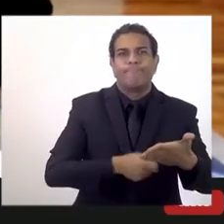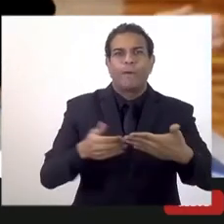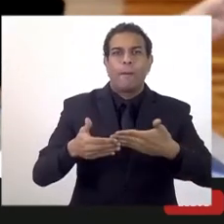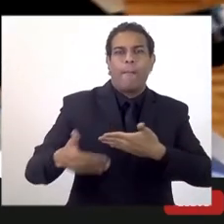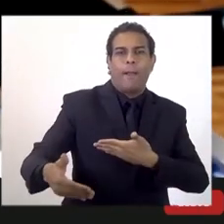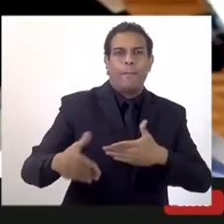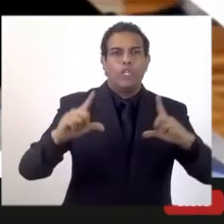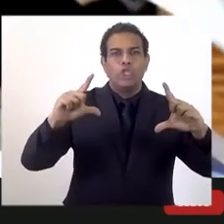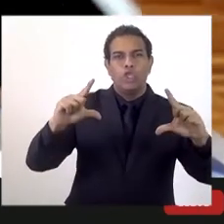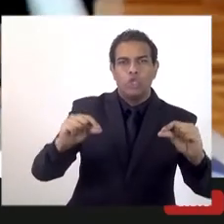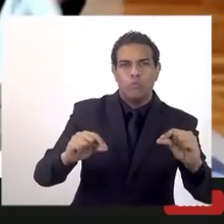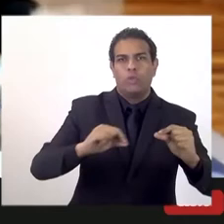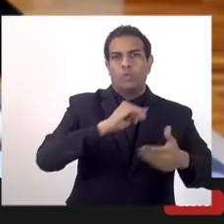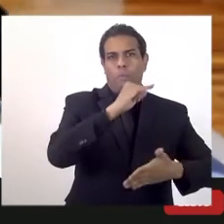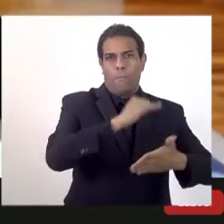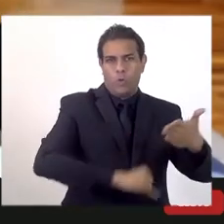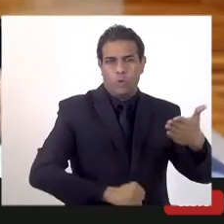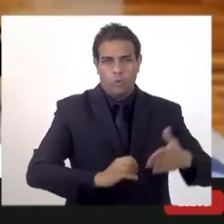disso.